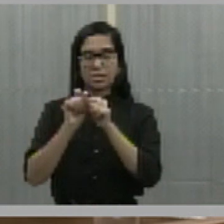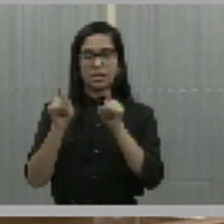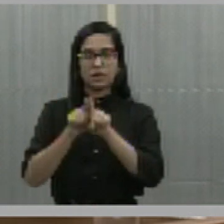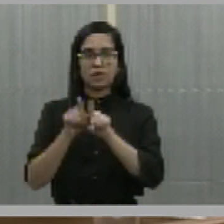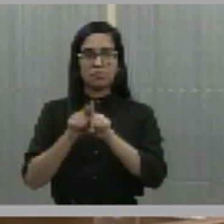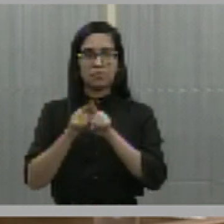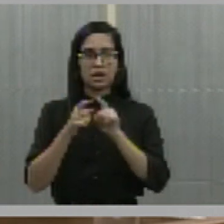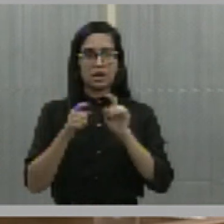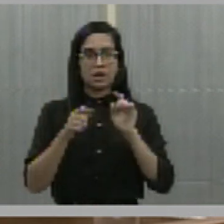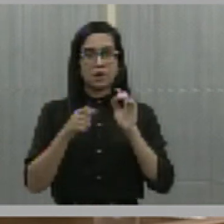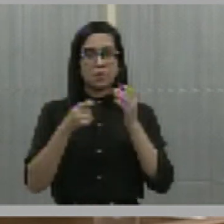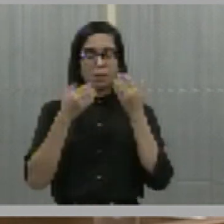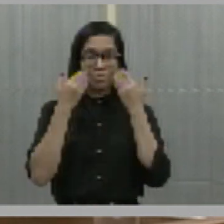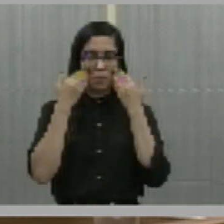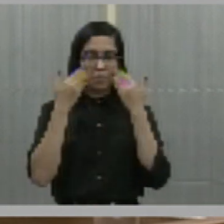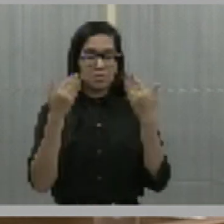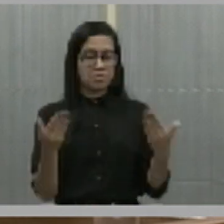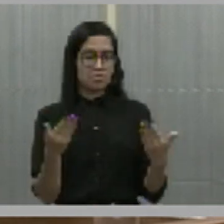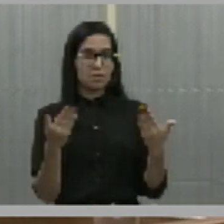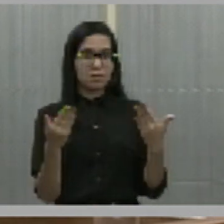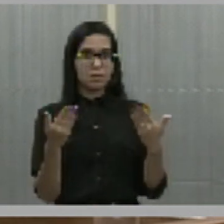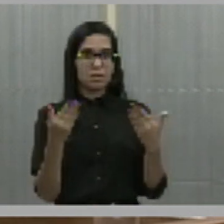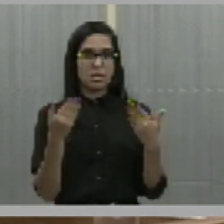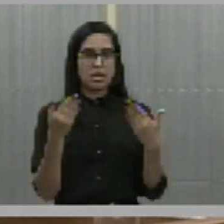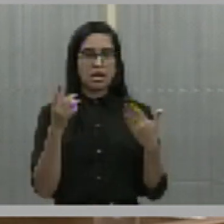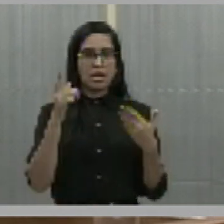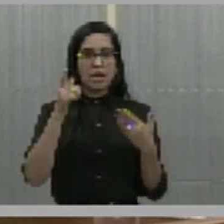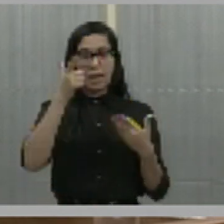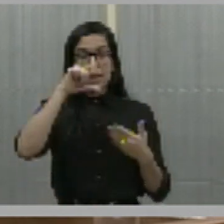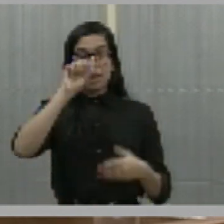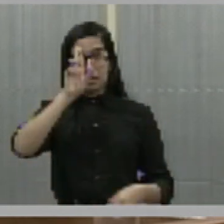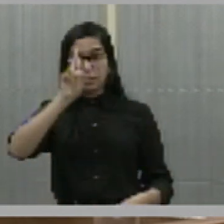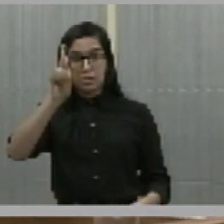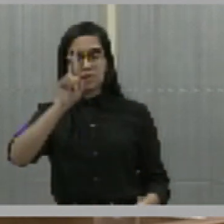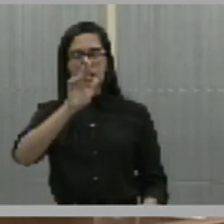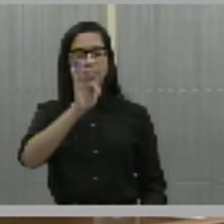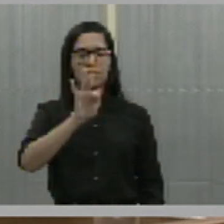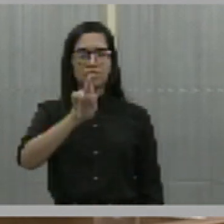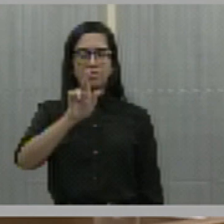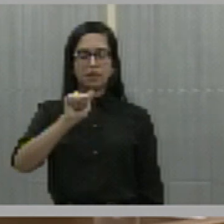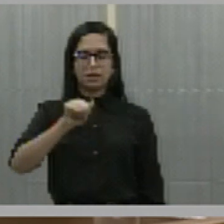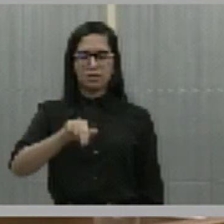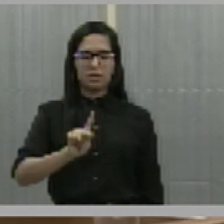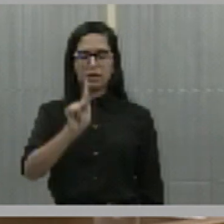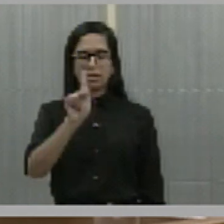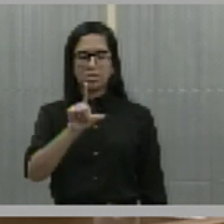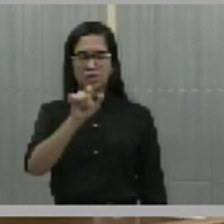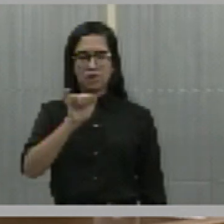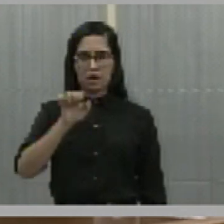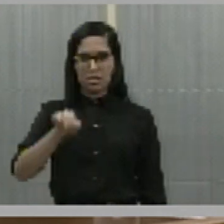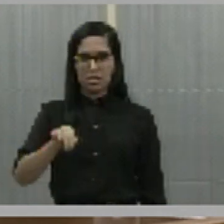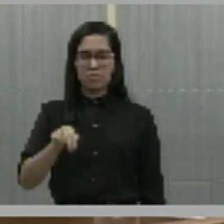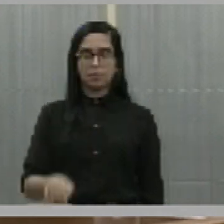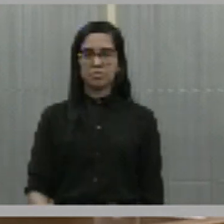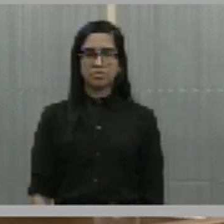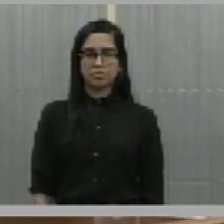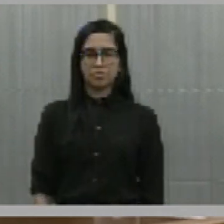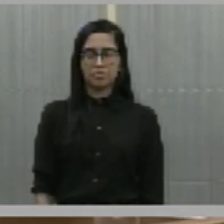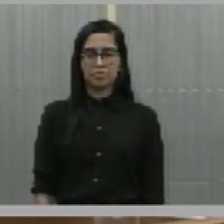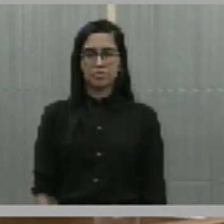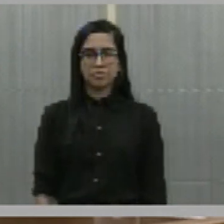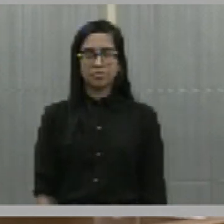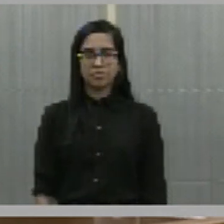espetáculo que é com a direção de Franklin Pires sobre a Batalha do Genipapo. Acho importante